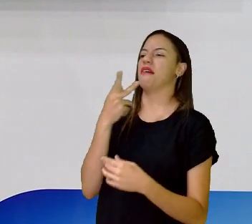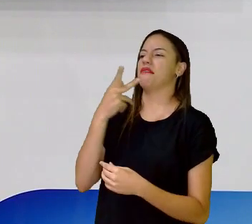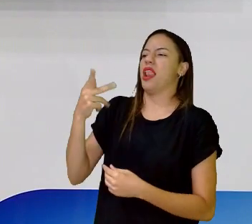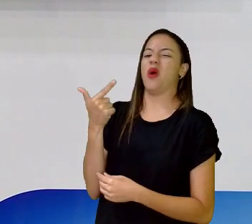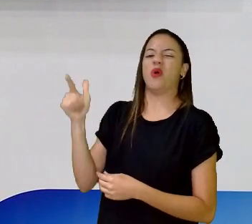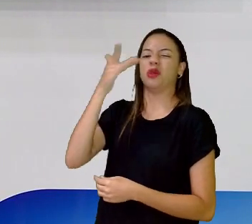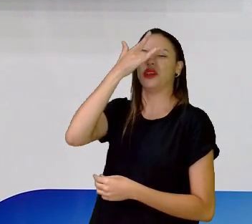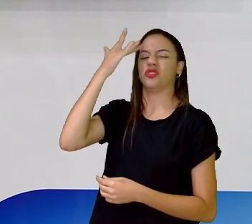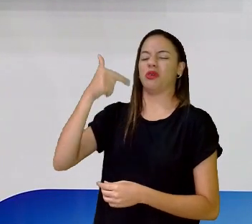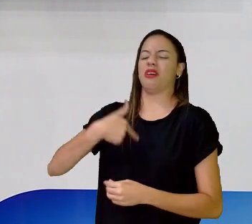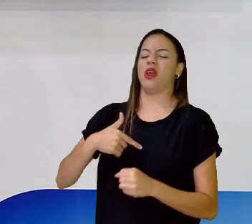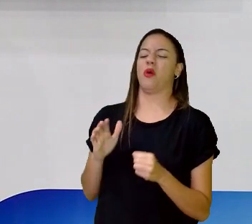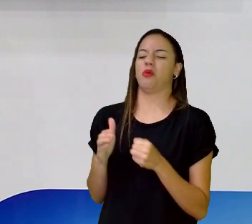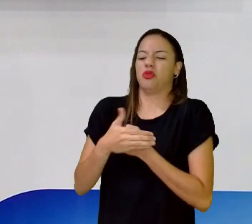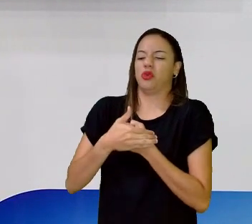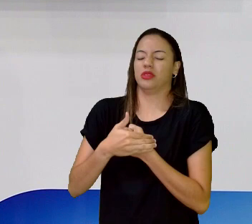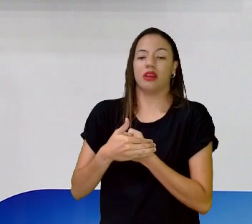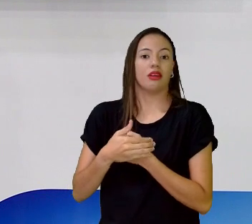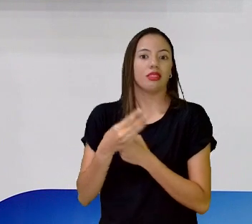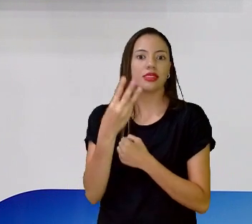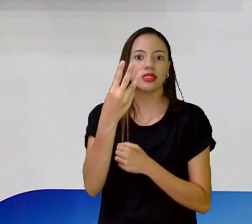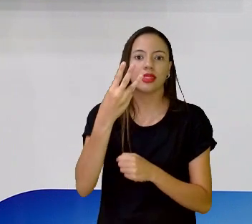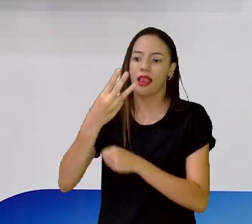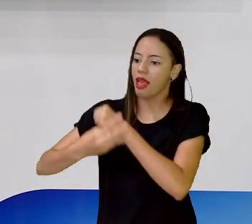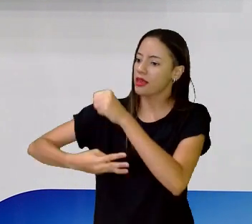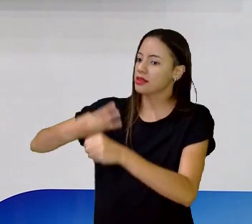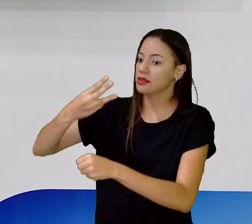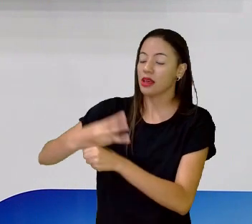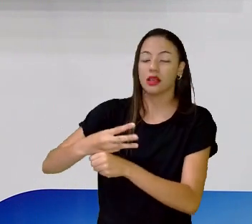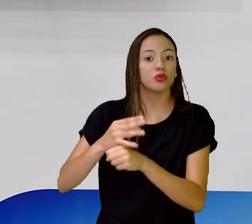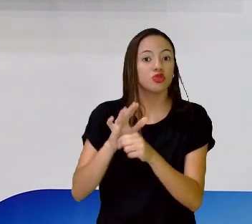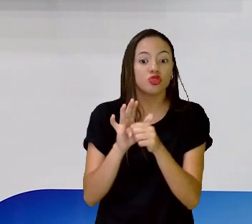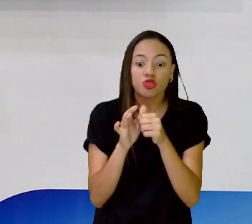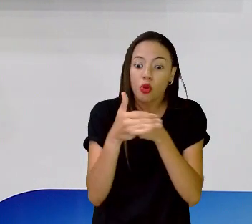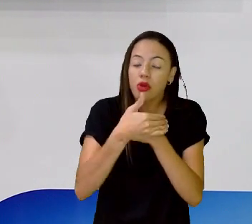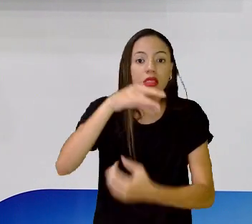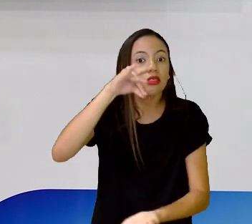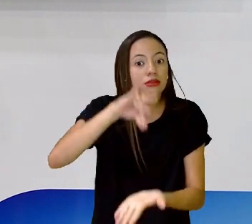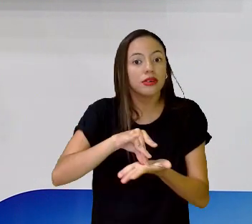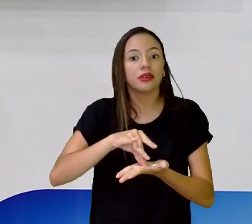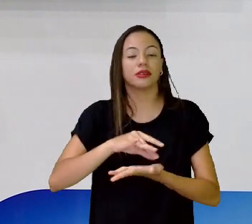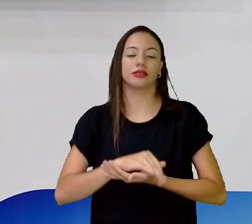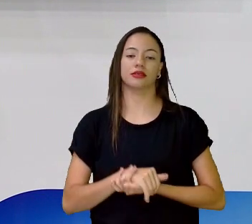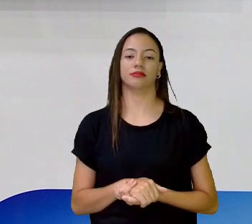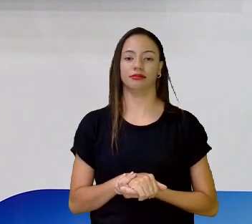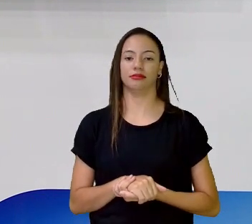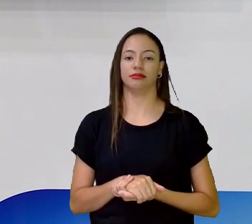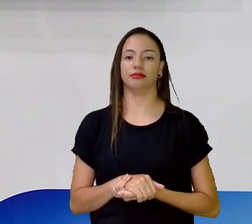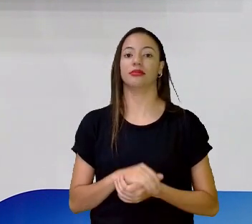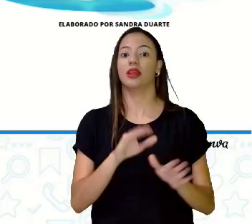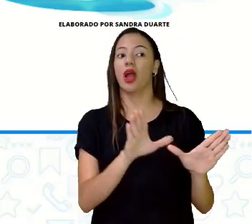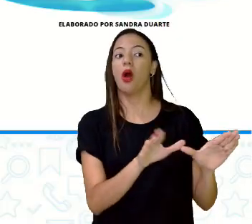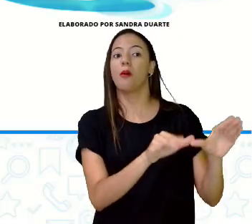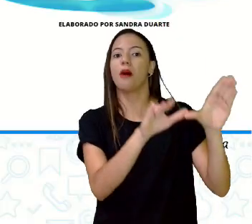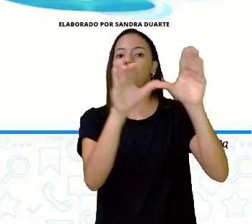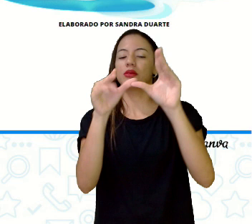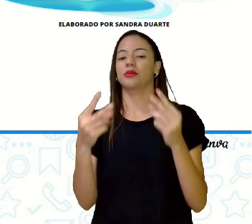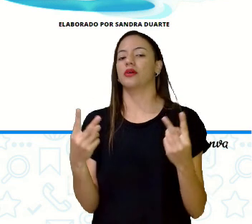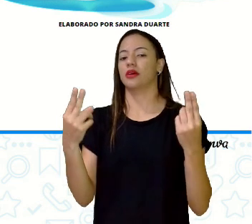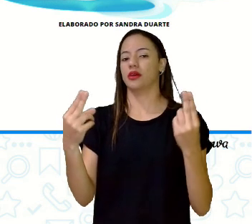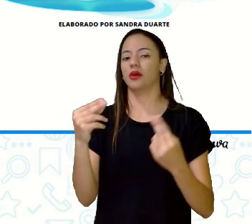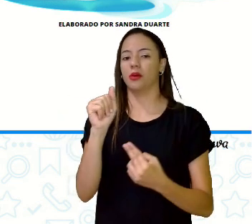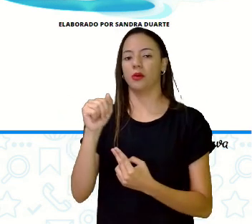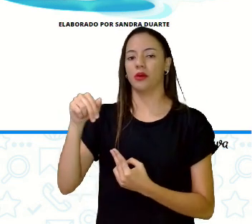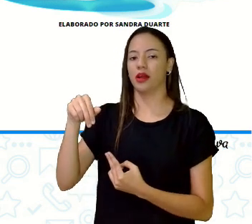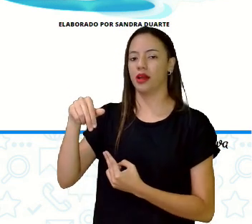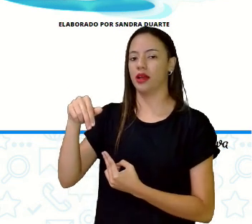Eu vou me esconder aqui? É, fica lá dentro, né? Escondida de verdade. Um pássaro com uma andorinha pode